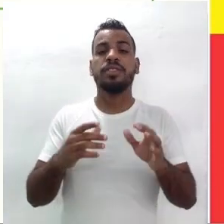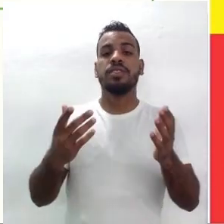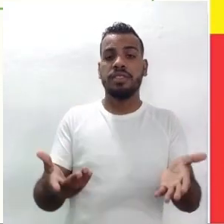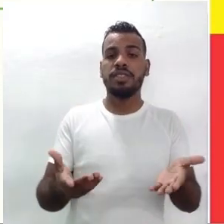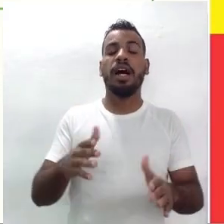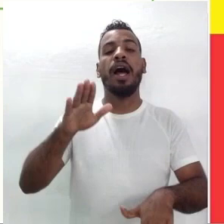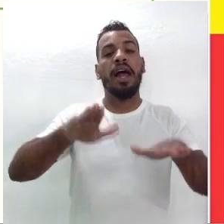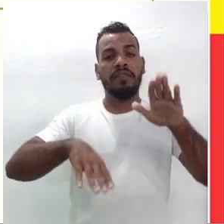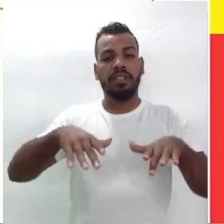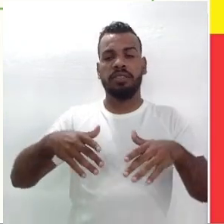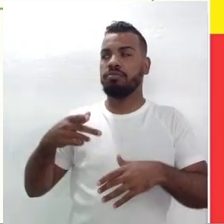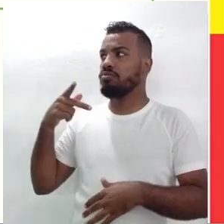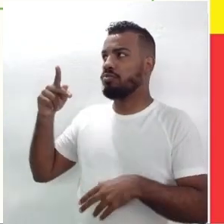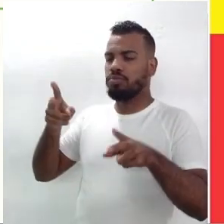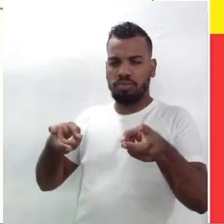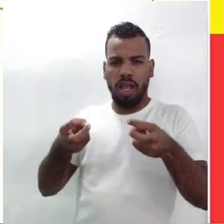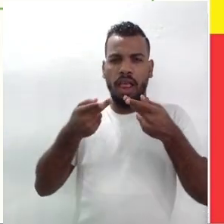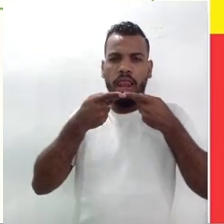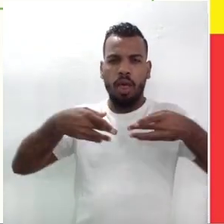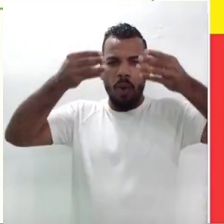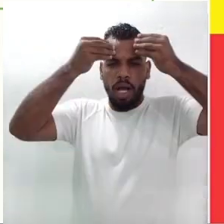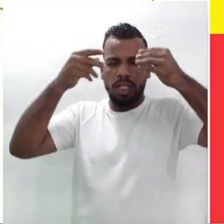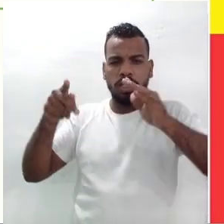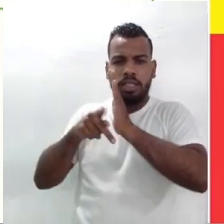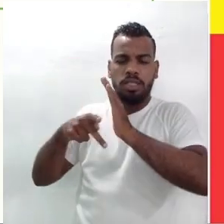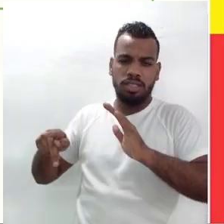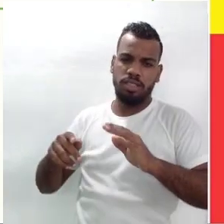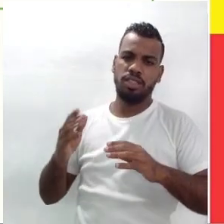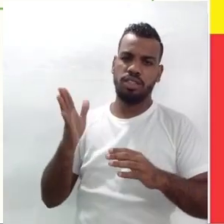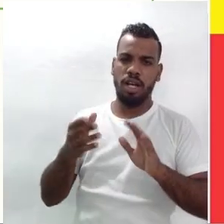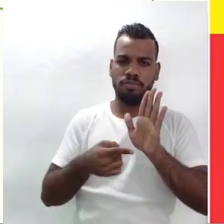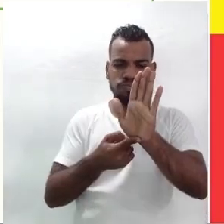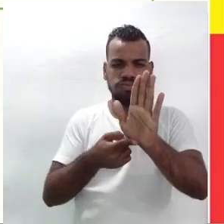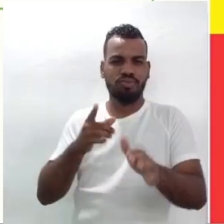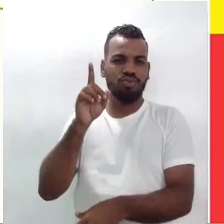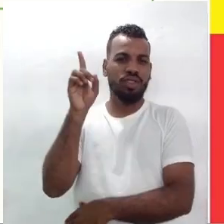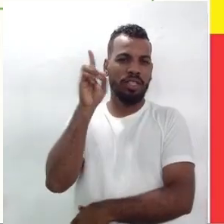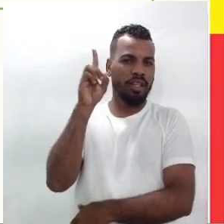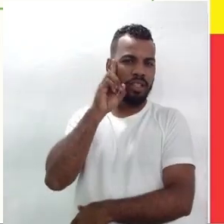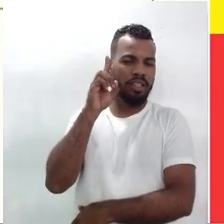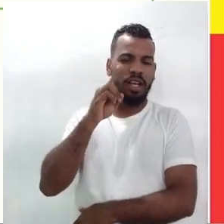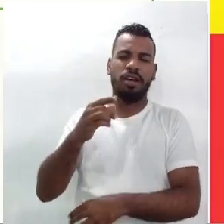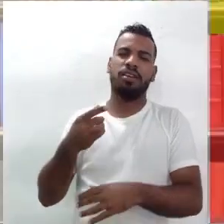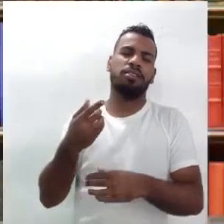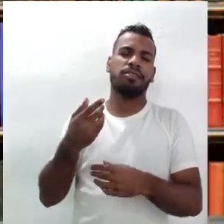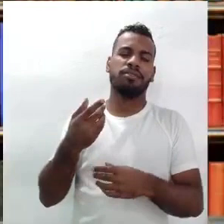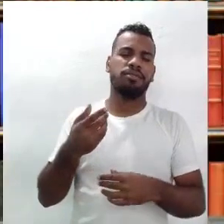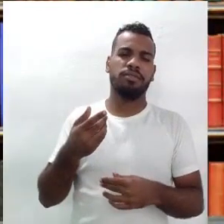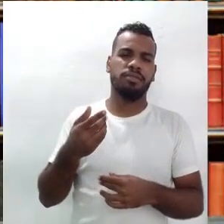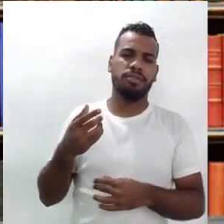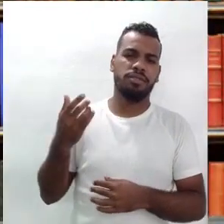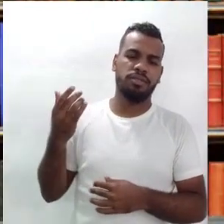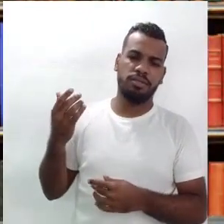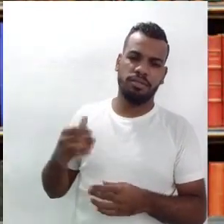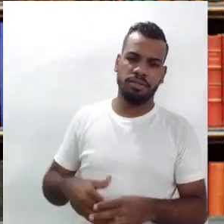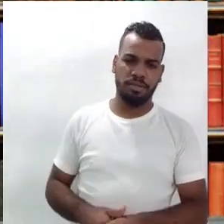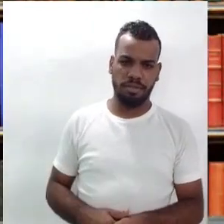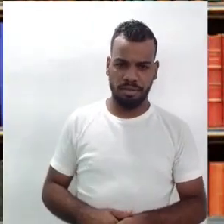a linguagem dela tenha trazido essa obra de Ariano mais para o dia a dia da nossa